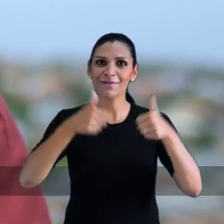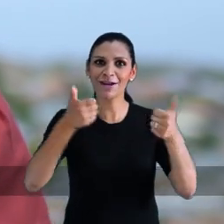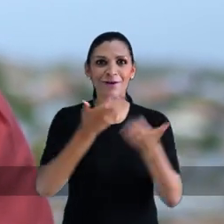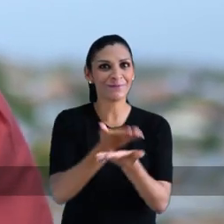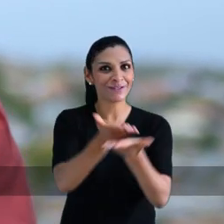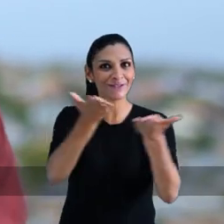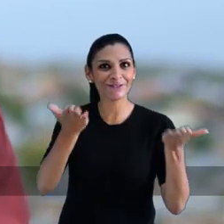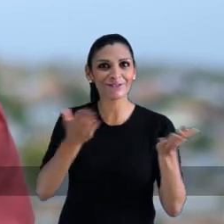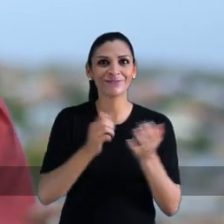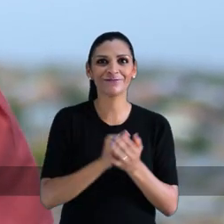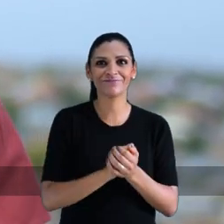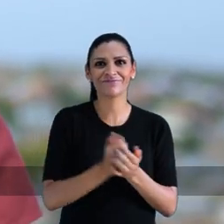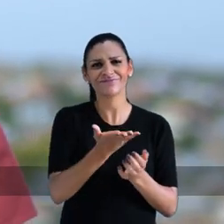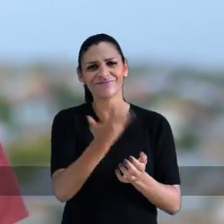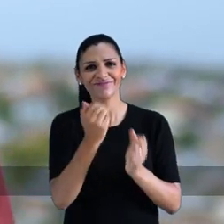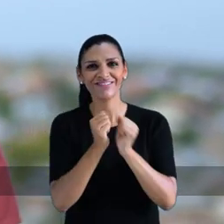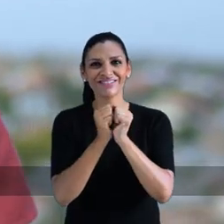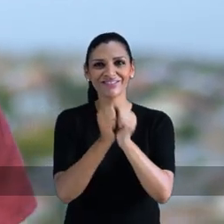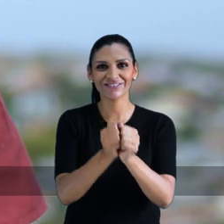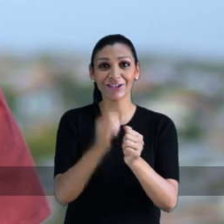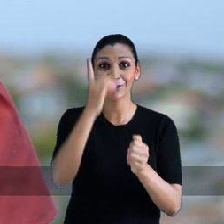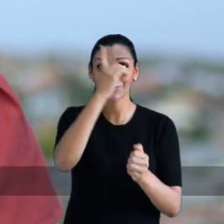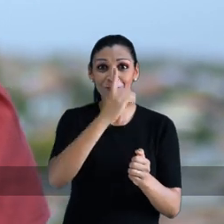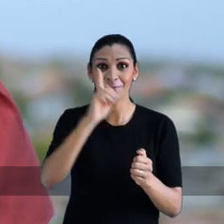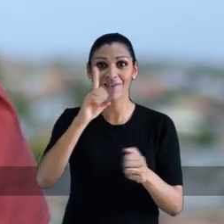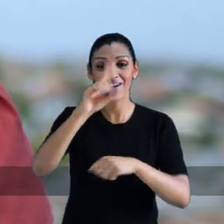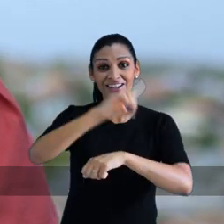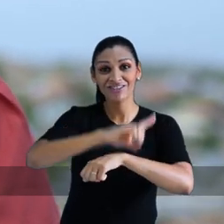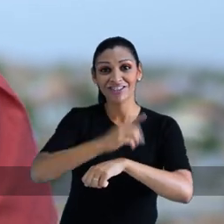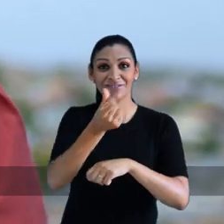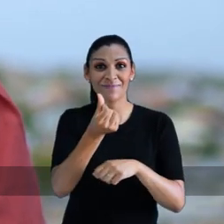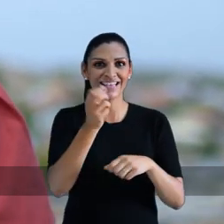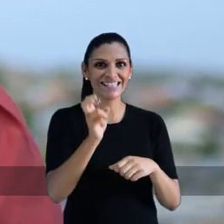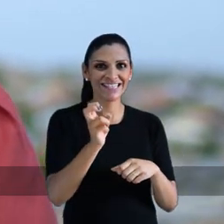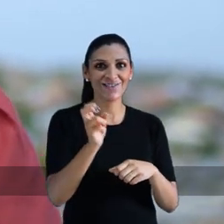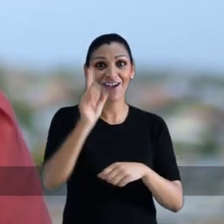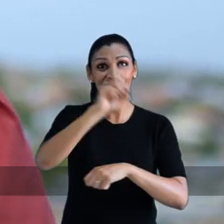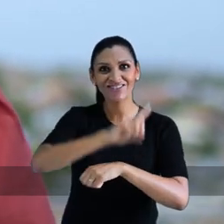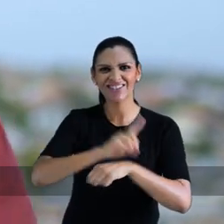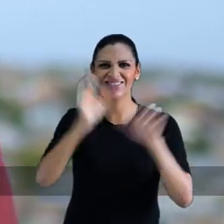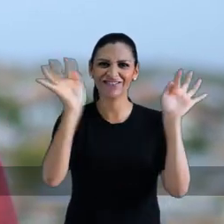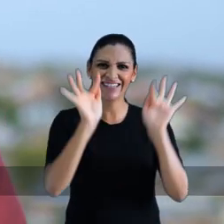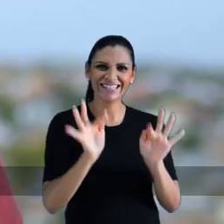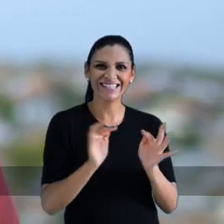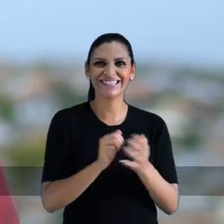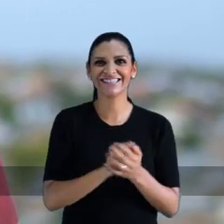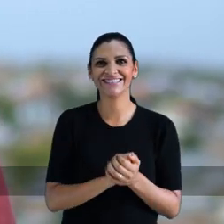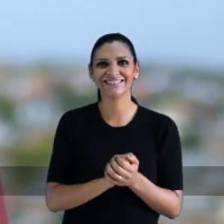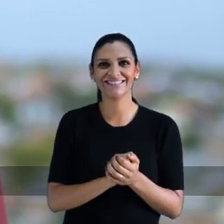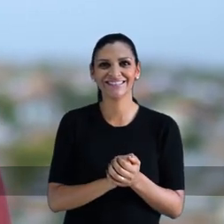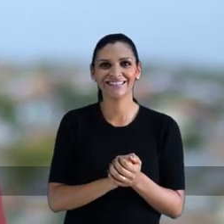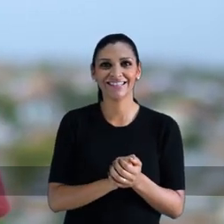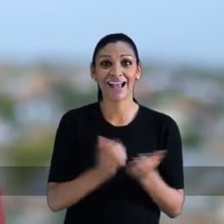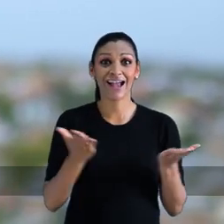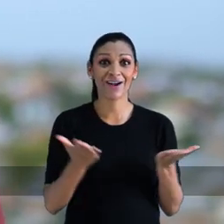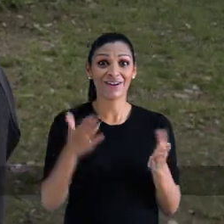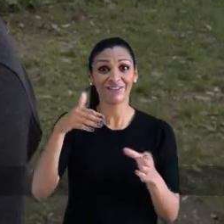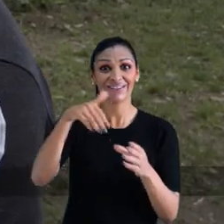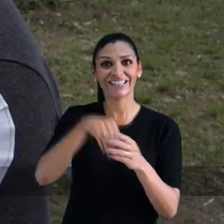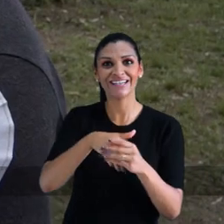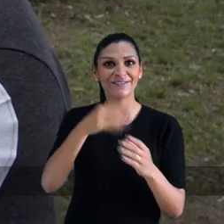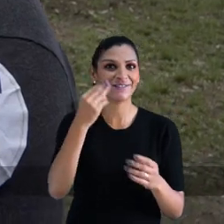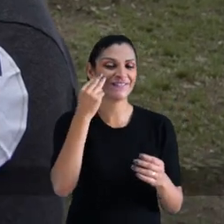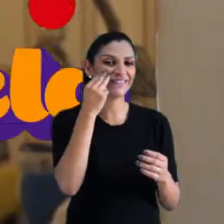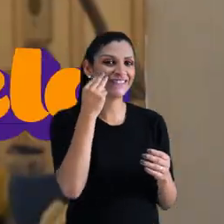Porto Alegre uma cidade melhor. Pra todas e pra todos. Vem com a gente. Domingo é dia de meia a cinco. É dia de ser feliz.